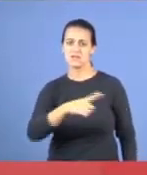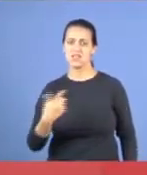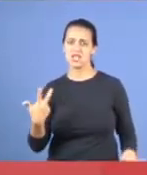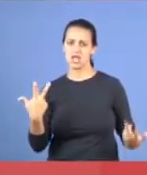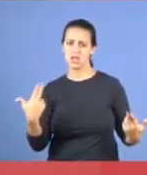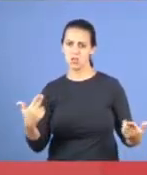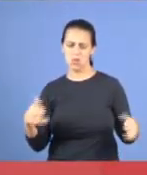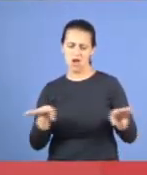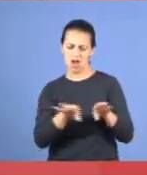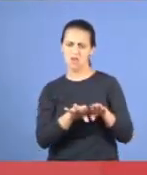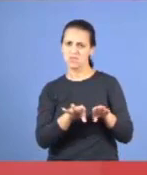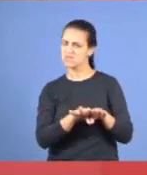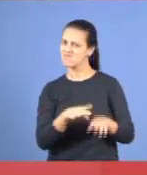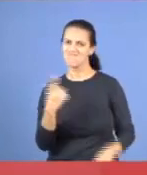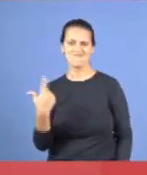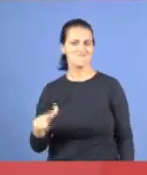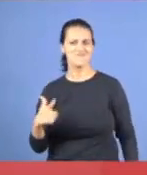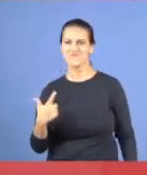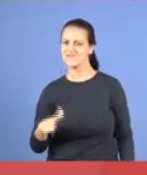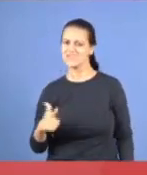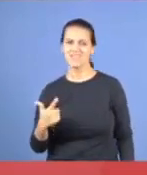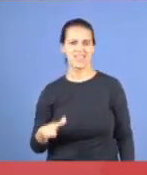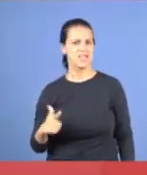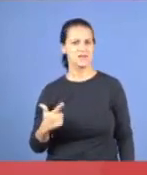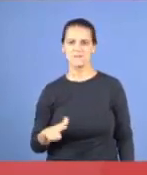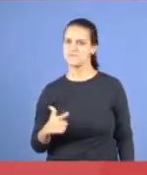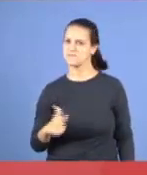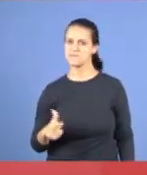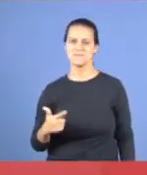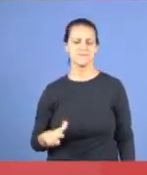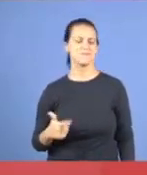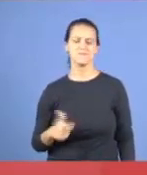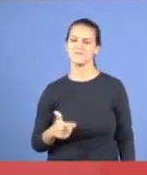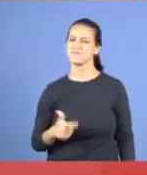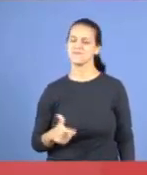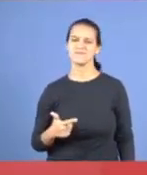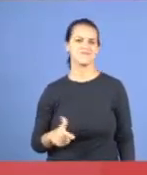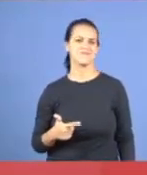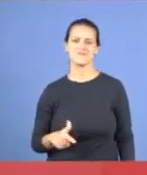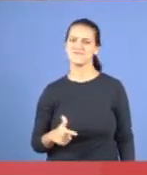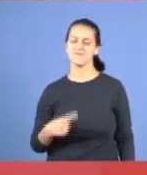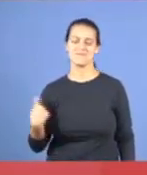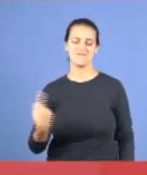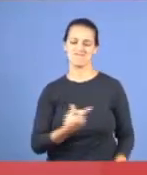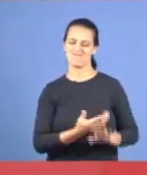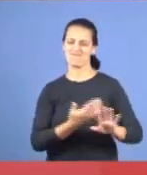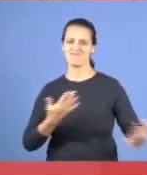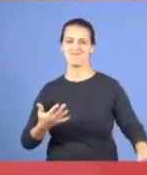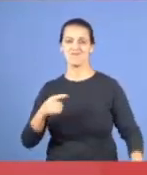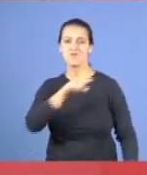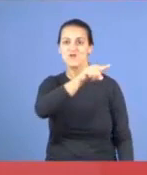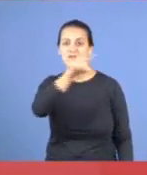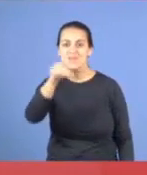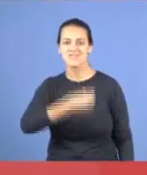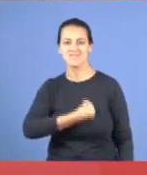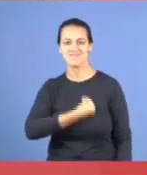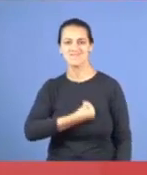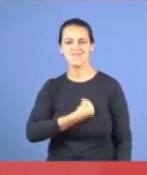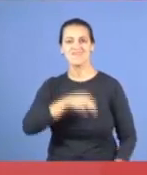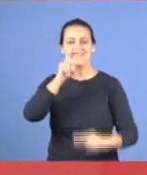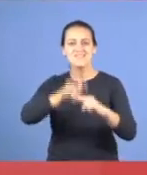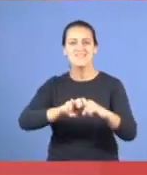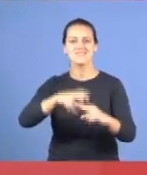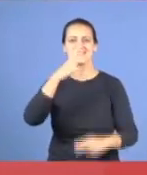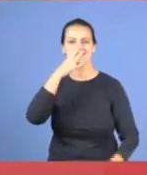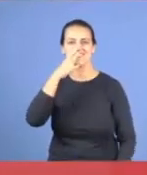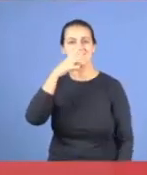perdoado, não tem no mundo, um povo igual ao nosso, não tem, não tem gente igual a vocês, que estão aqui, sentados,